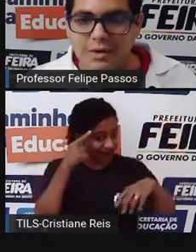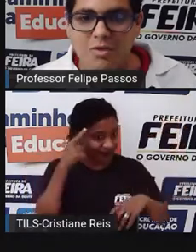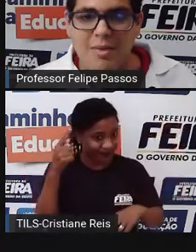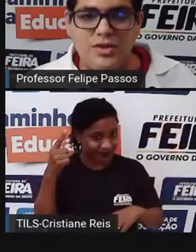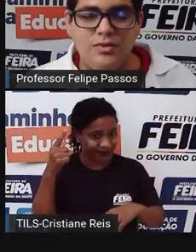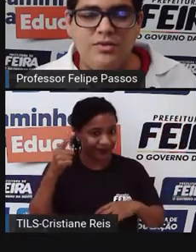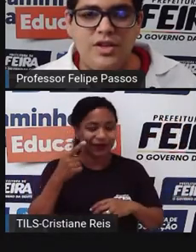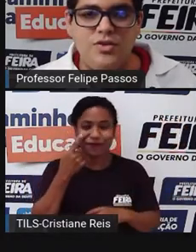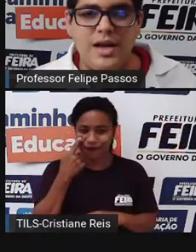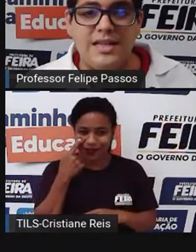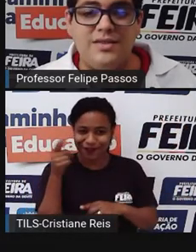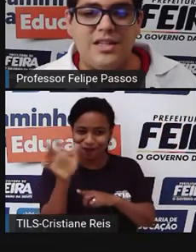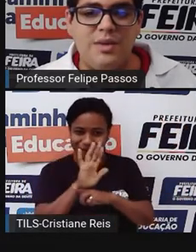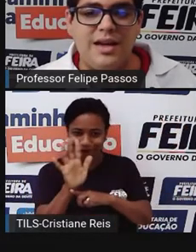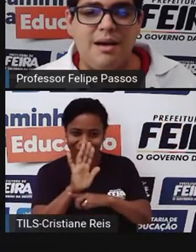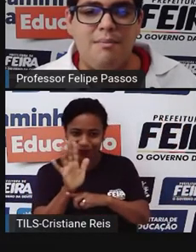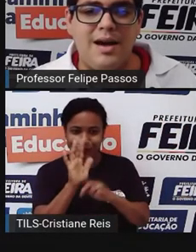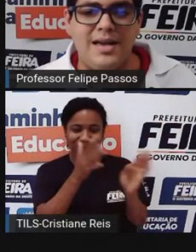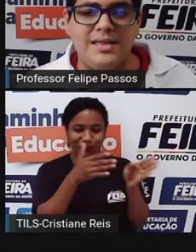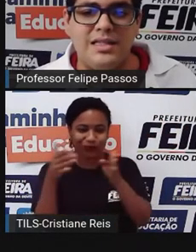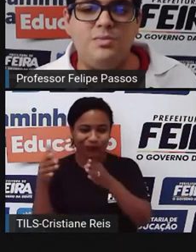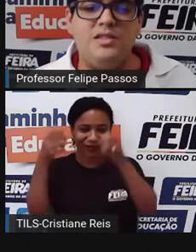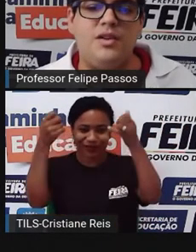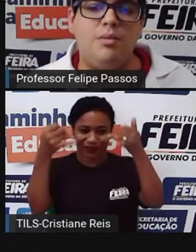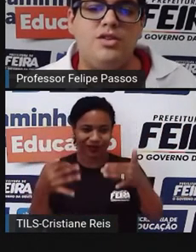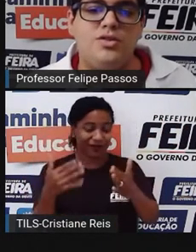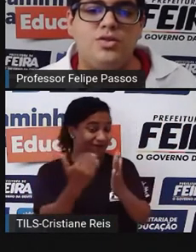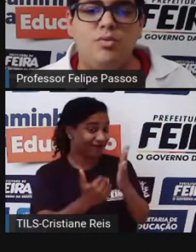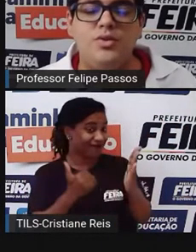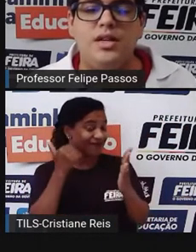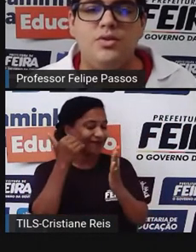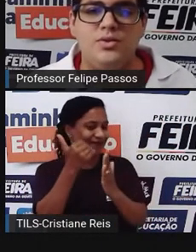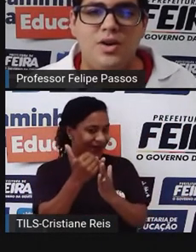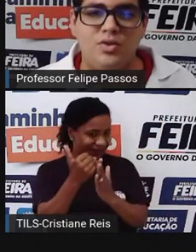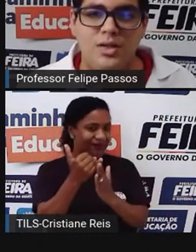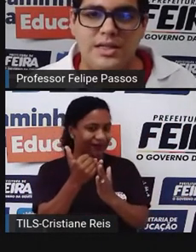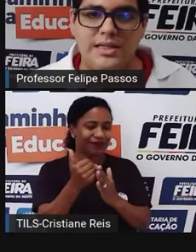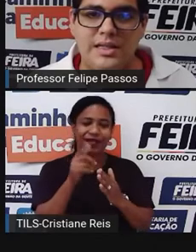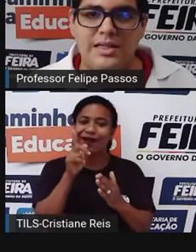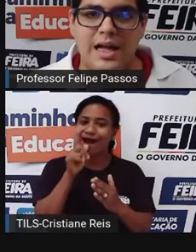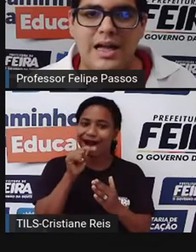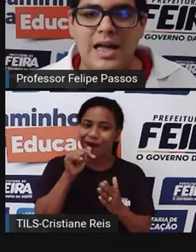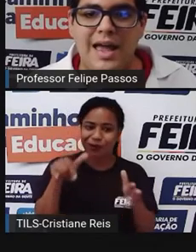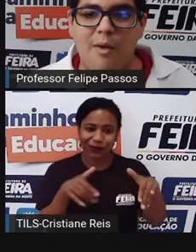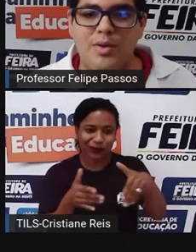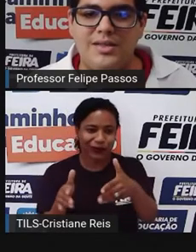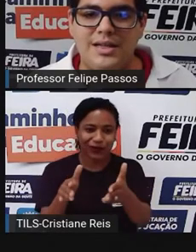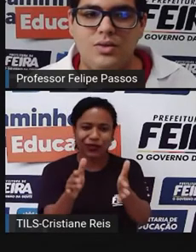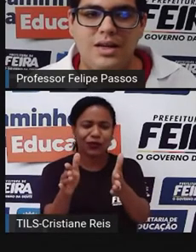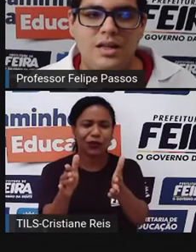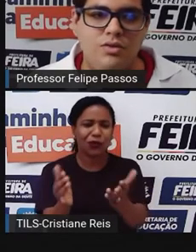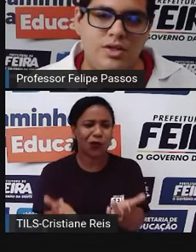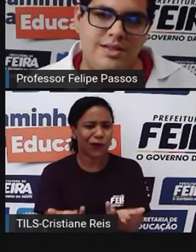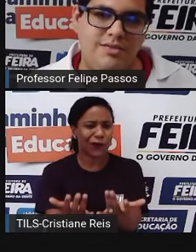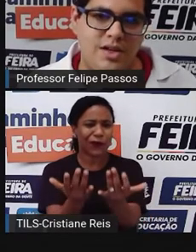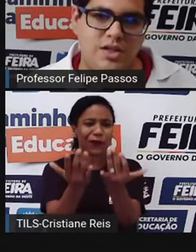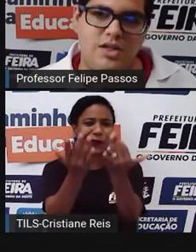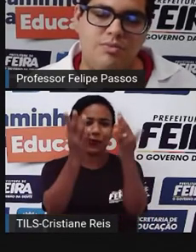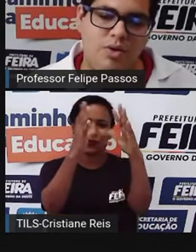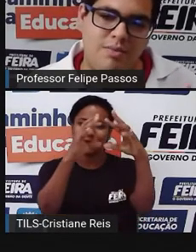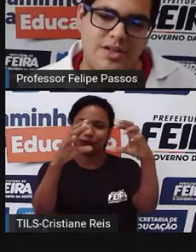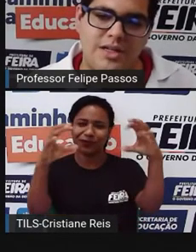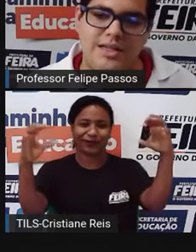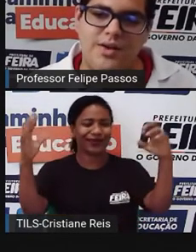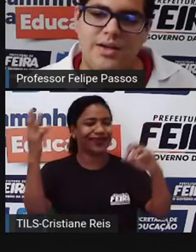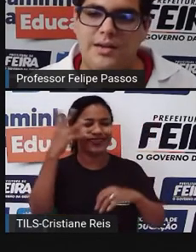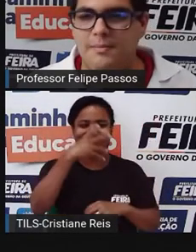Vamos ver mais um vídeo. Esse vai explicar mais especificamente sobre os rios voadores. É um processo lindo de se ver, gente.